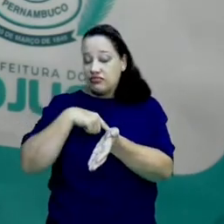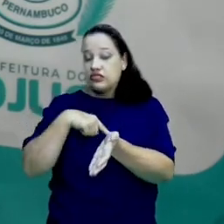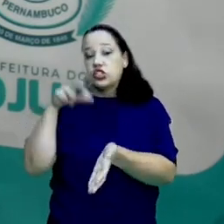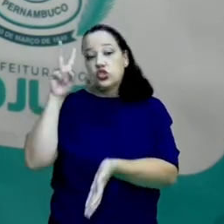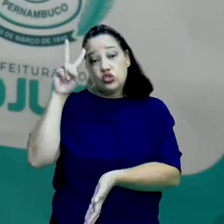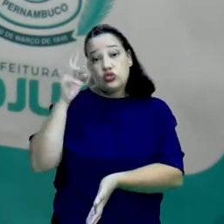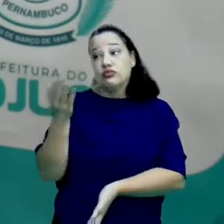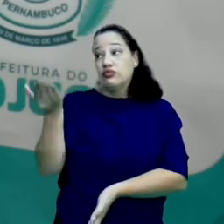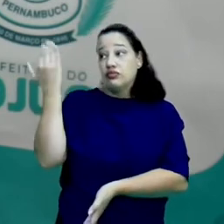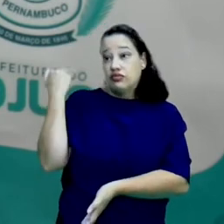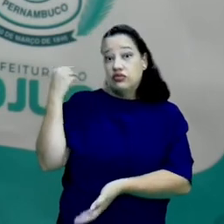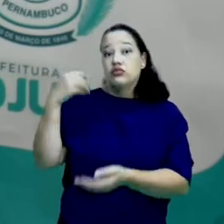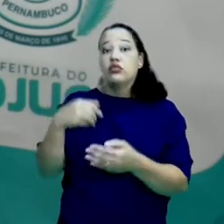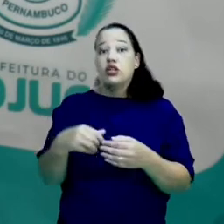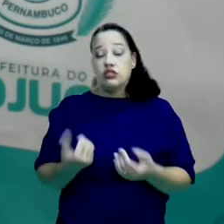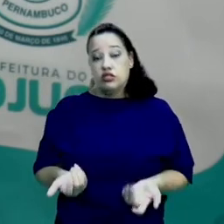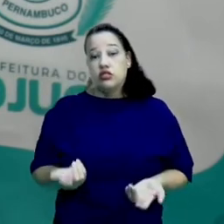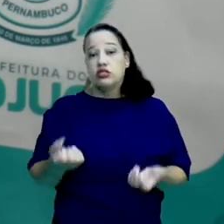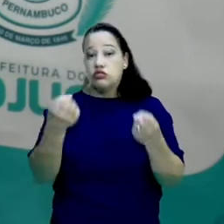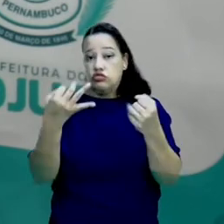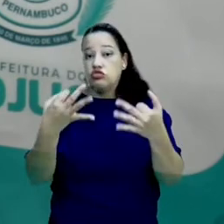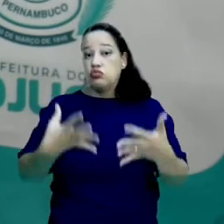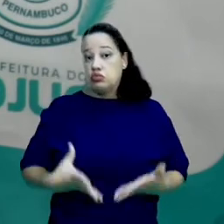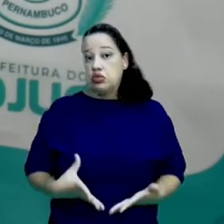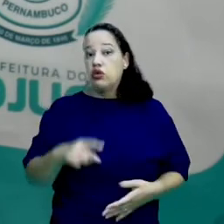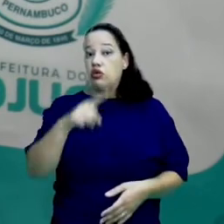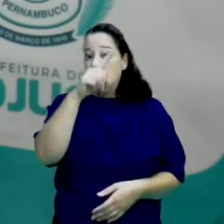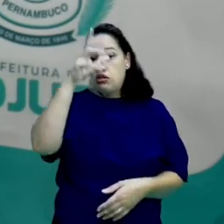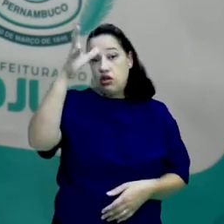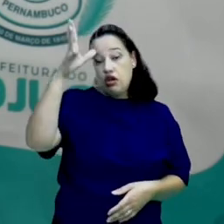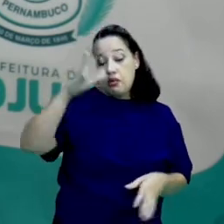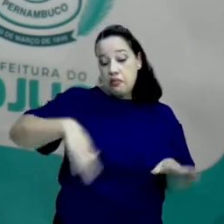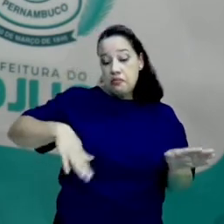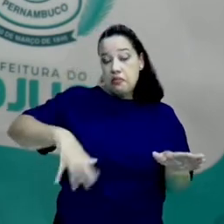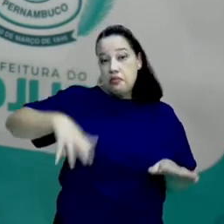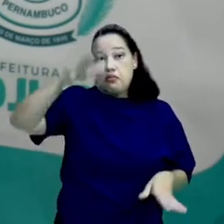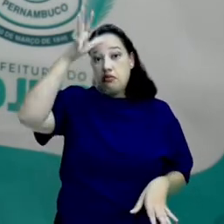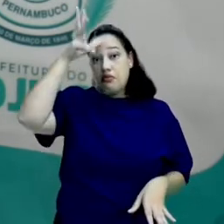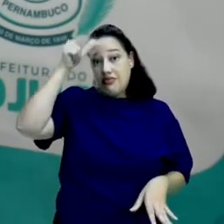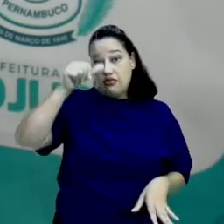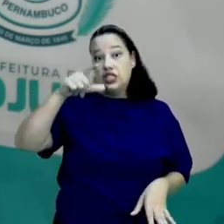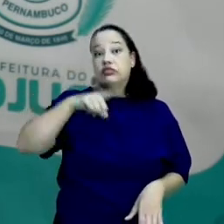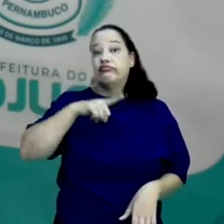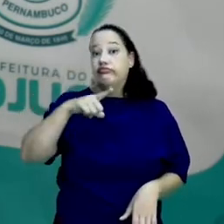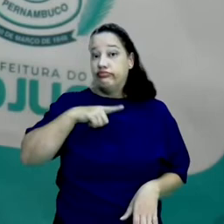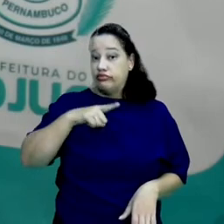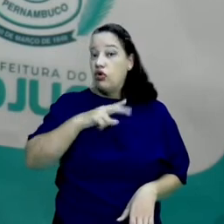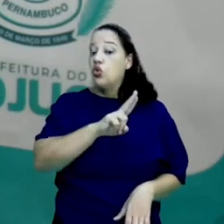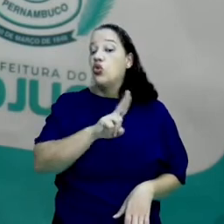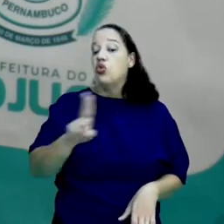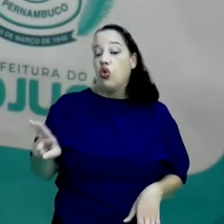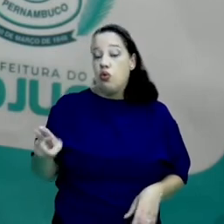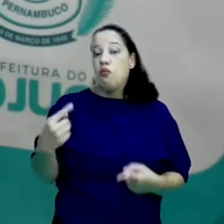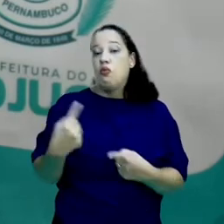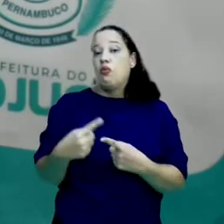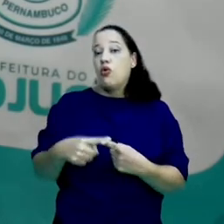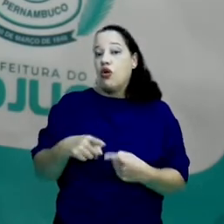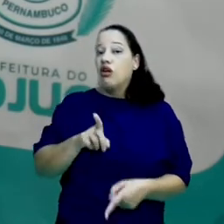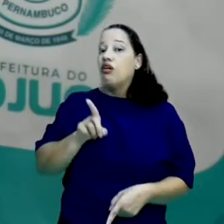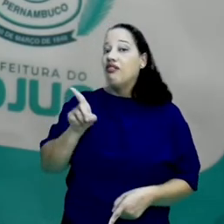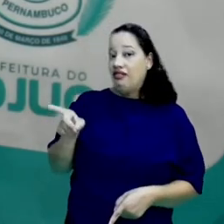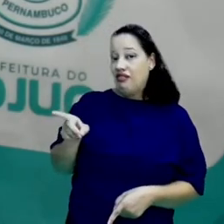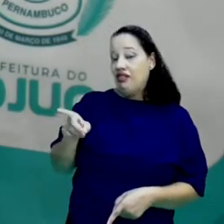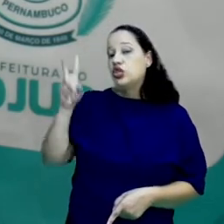já falou em outro momento, o nosso porto de Galinhas tem esse nome. Por conta também dessa história, de uma parte dessa história,